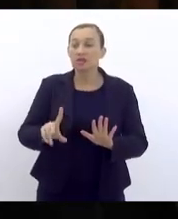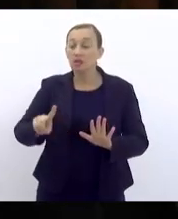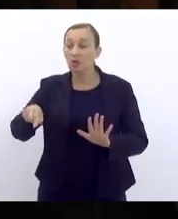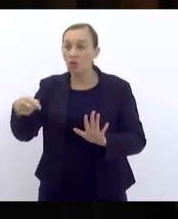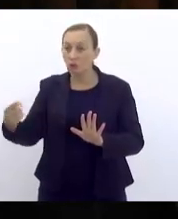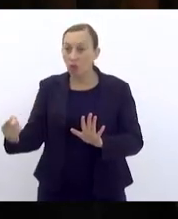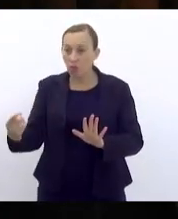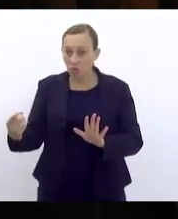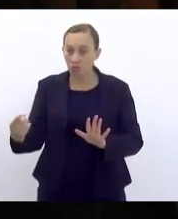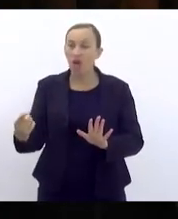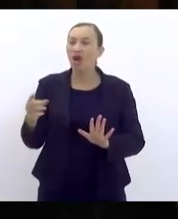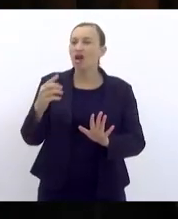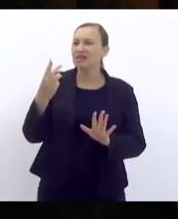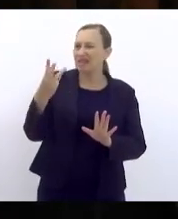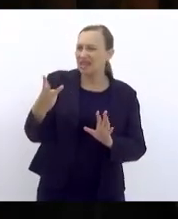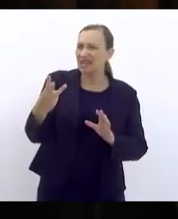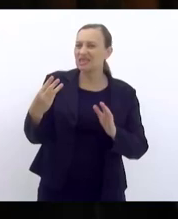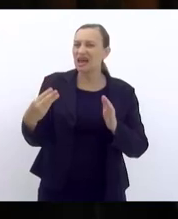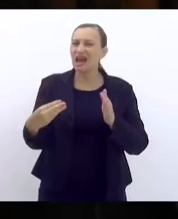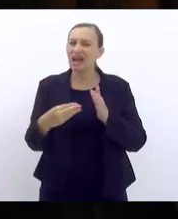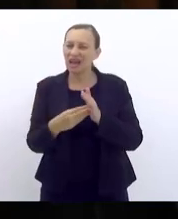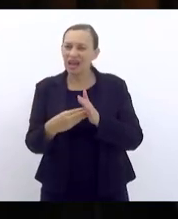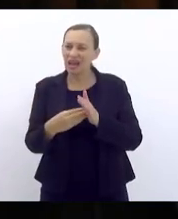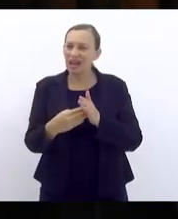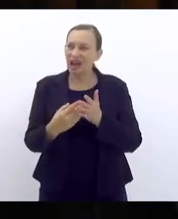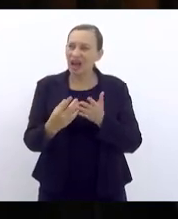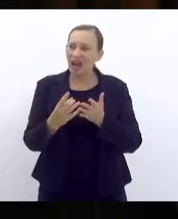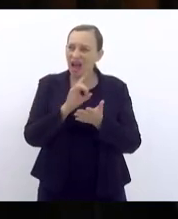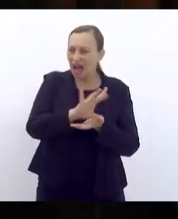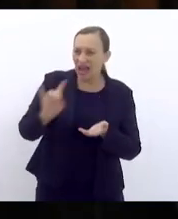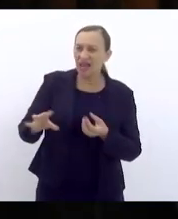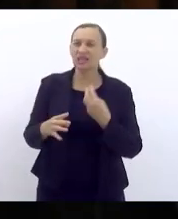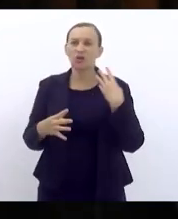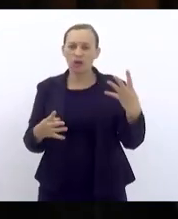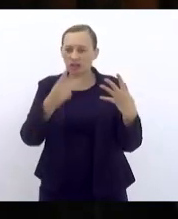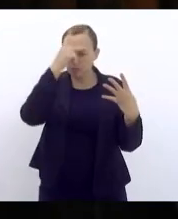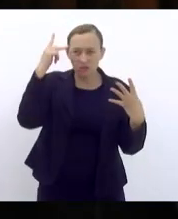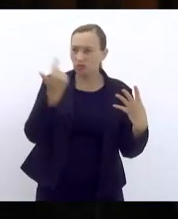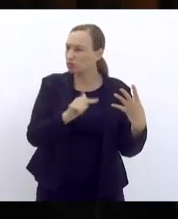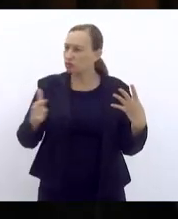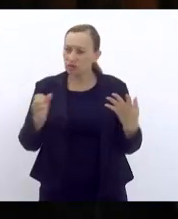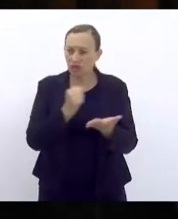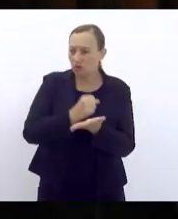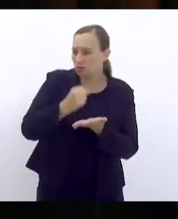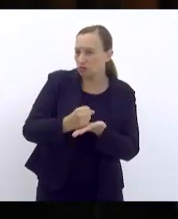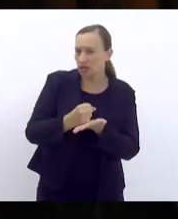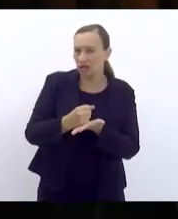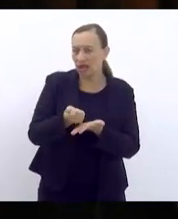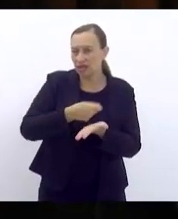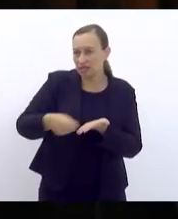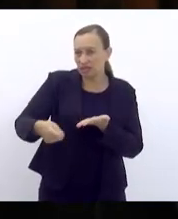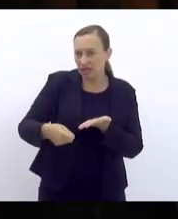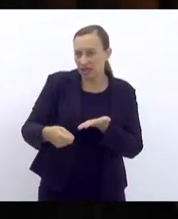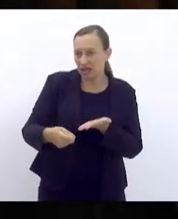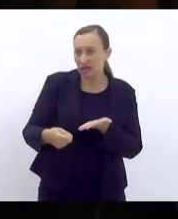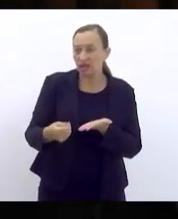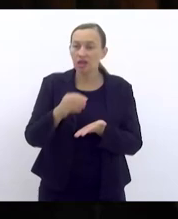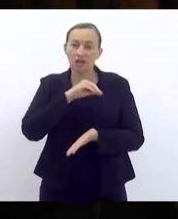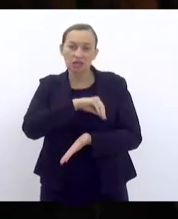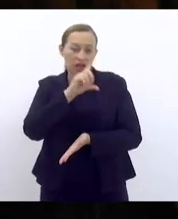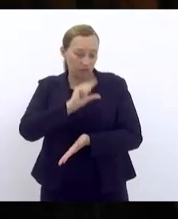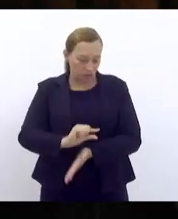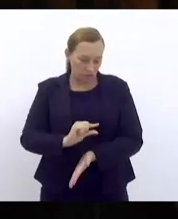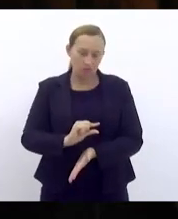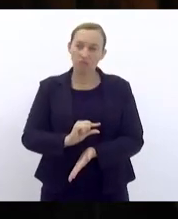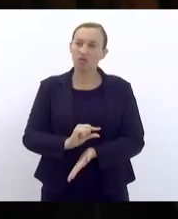afinal, três a cada quatro não têm acesso à assinatura da carteira, para essas, a renda é de menos de